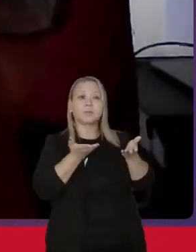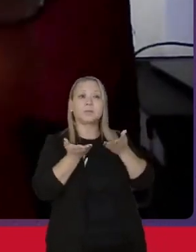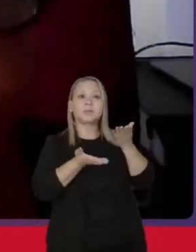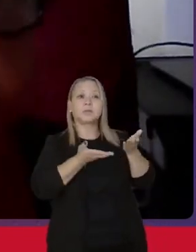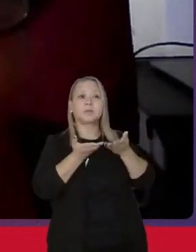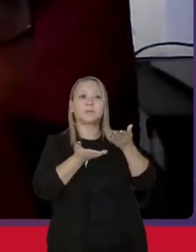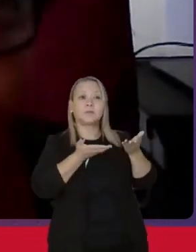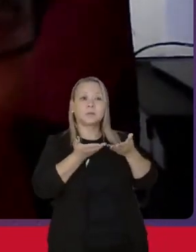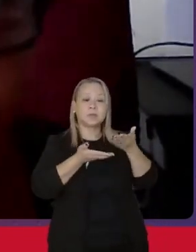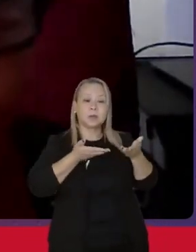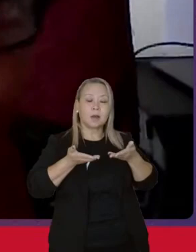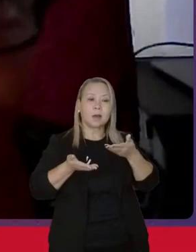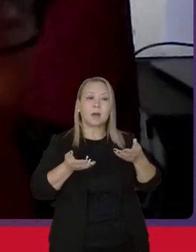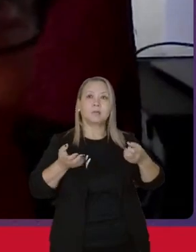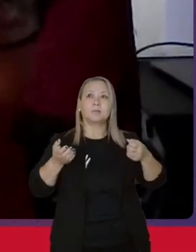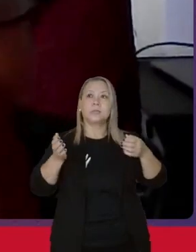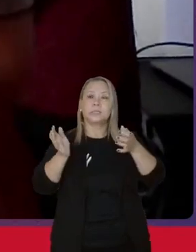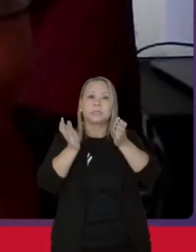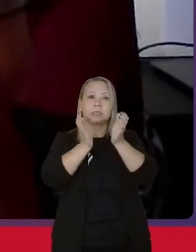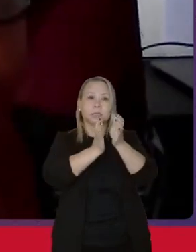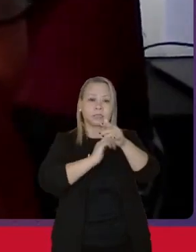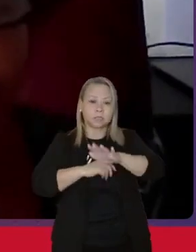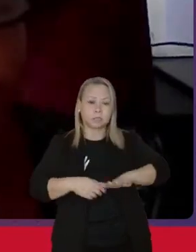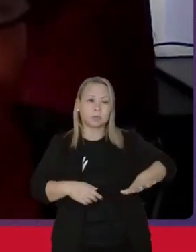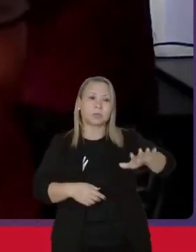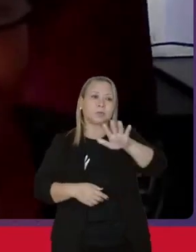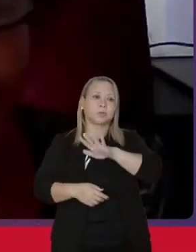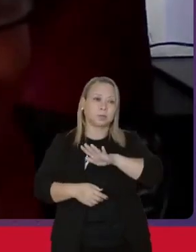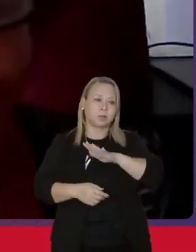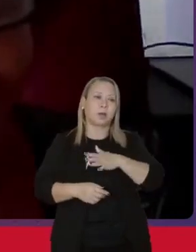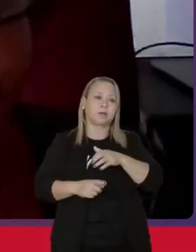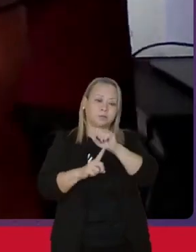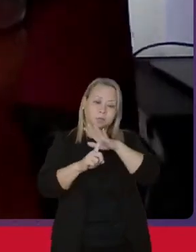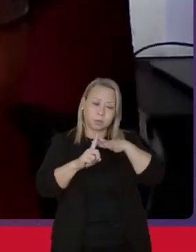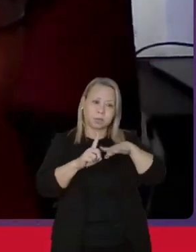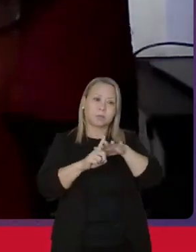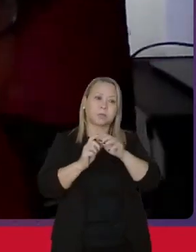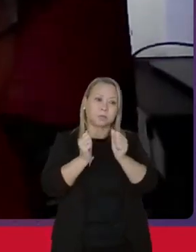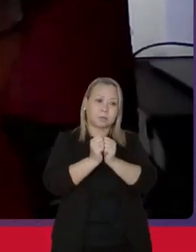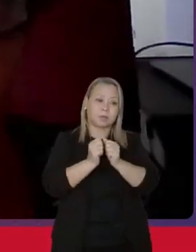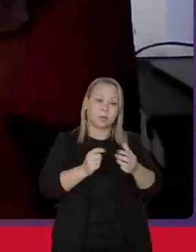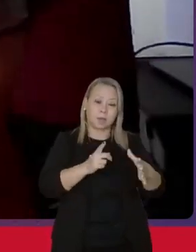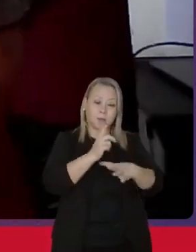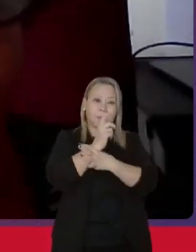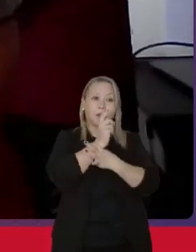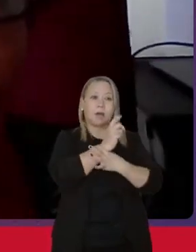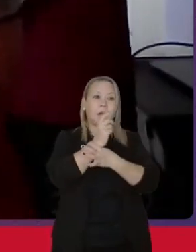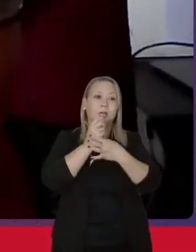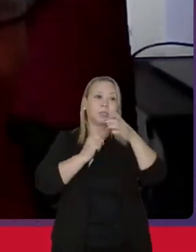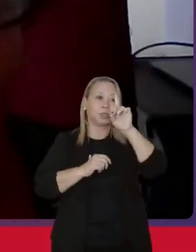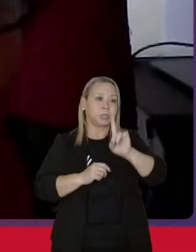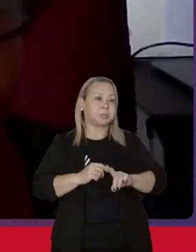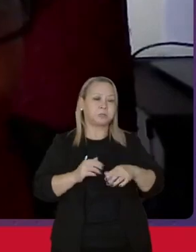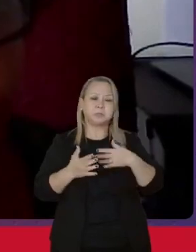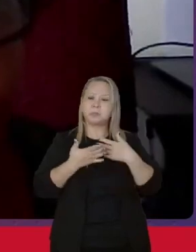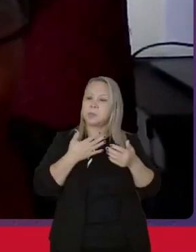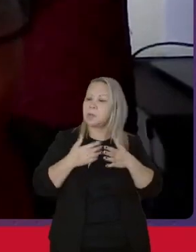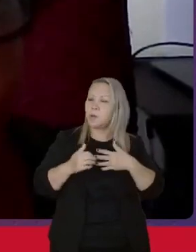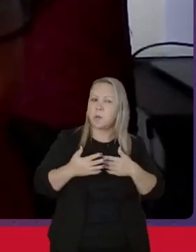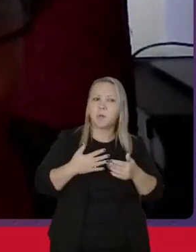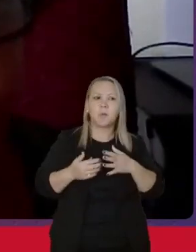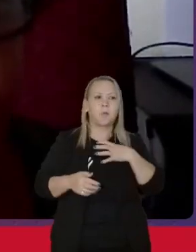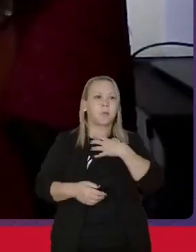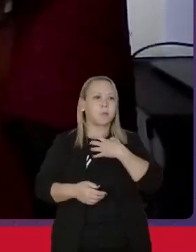ordem social, no todo da sociedade, é para garantia de direitos, seja lá como for,